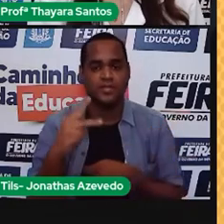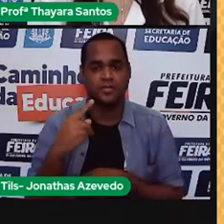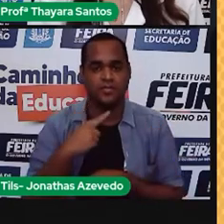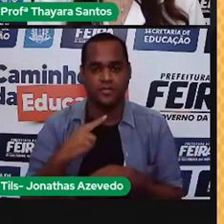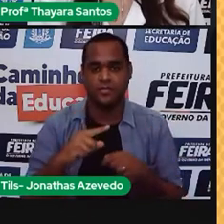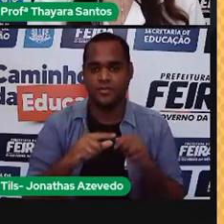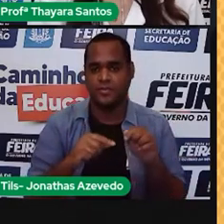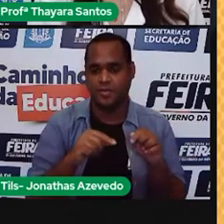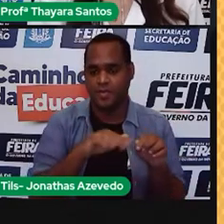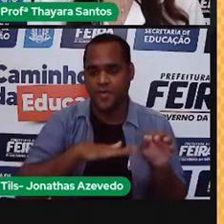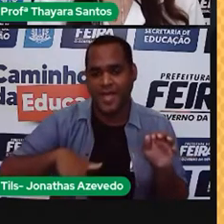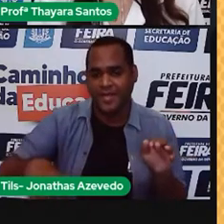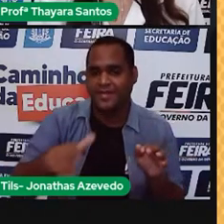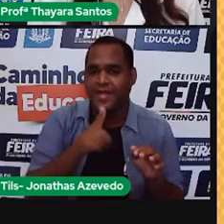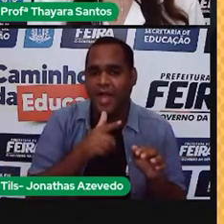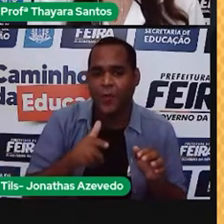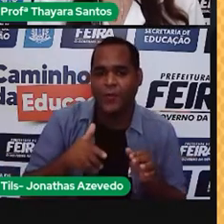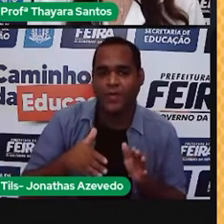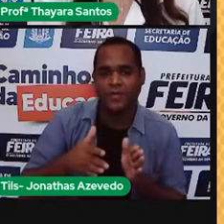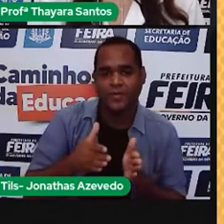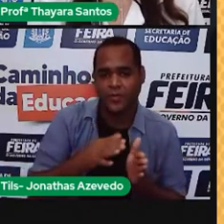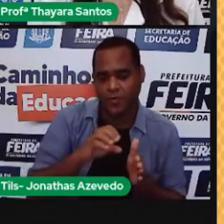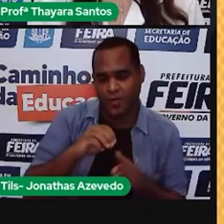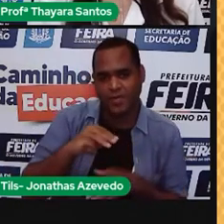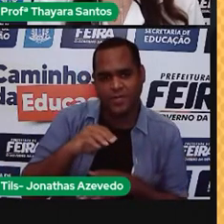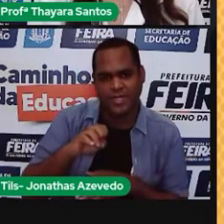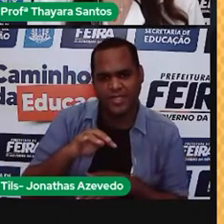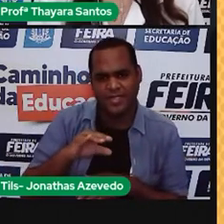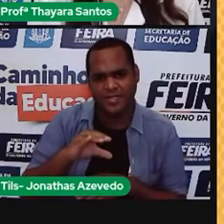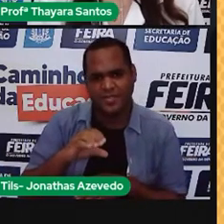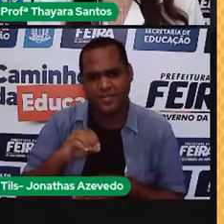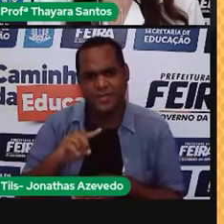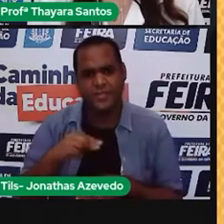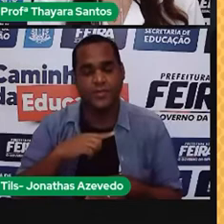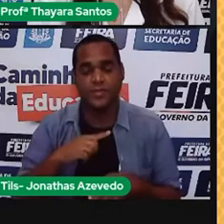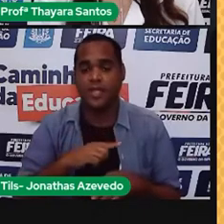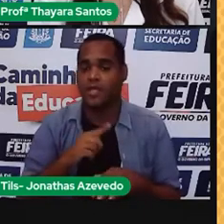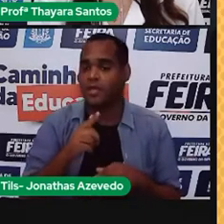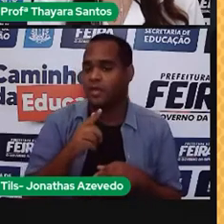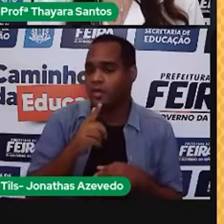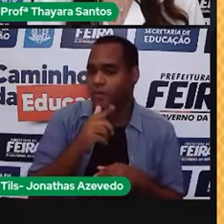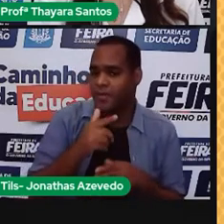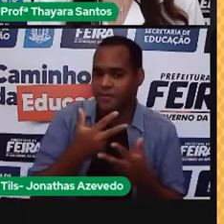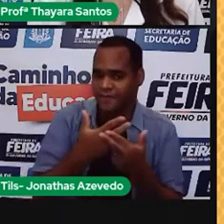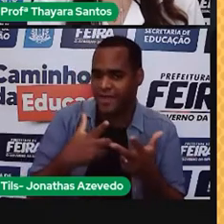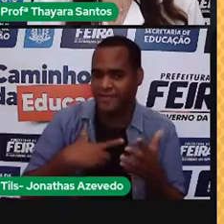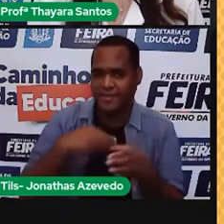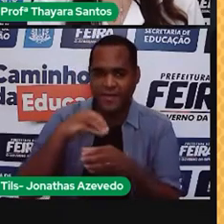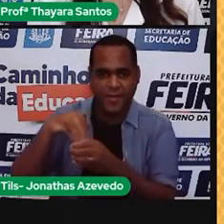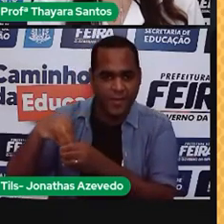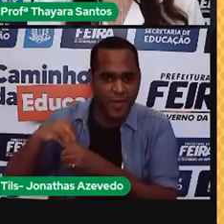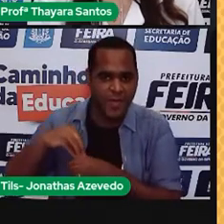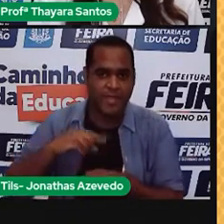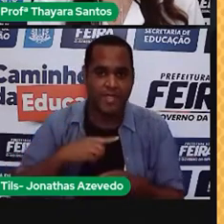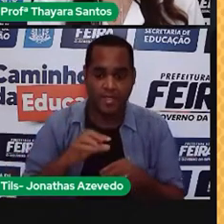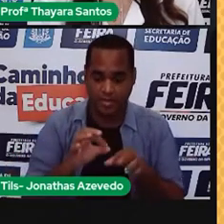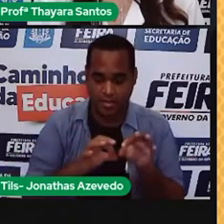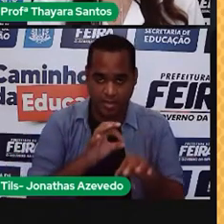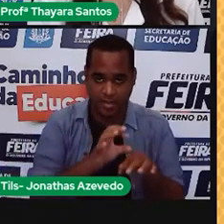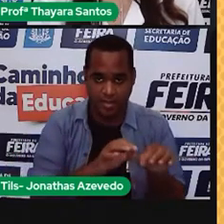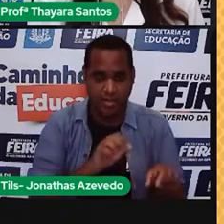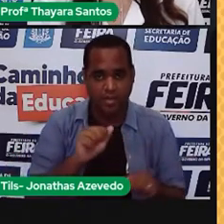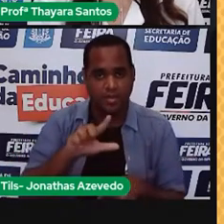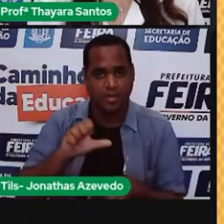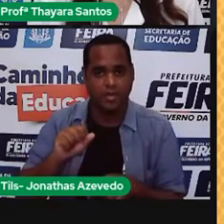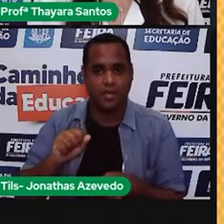para cosméticos, alimentos, saúde e biocombustíveis, as microalgas. Amarela,